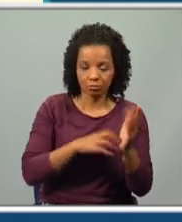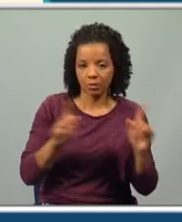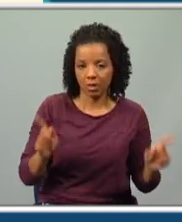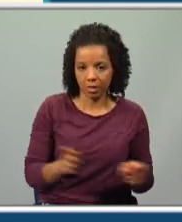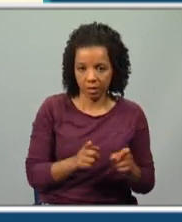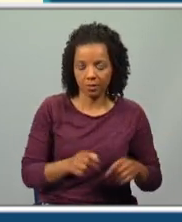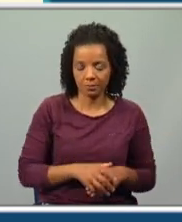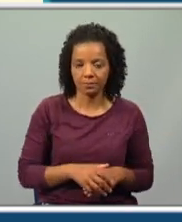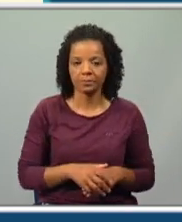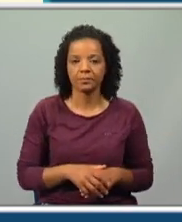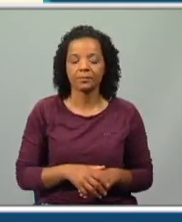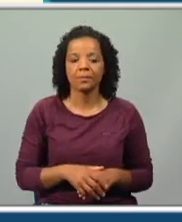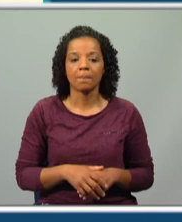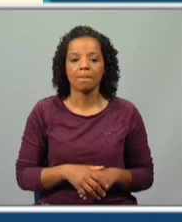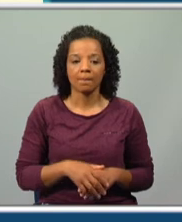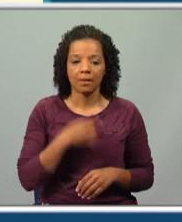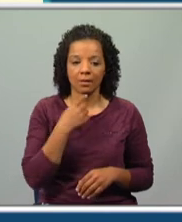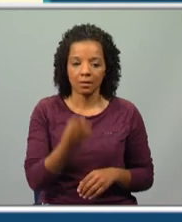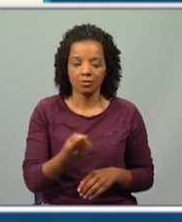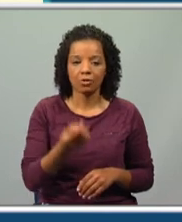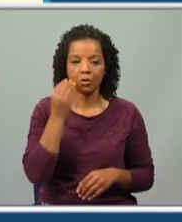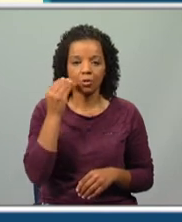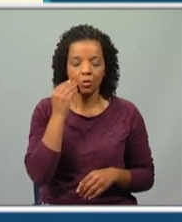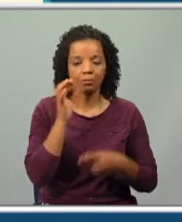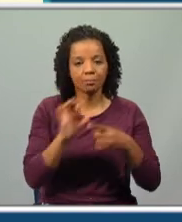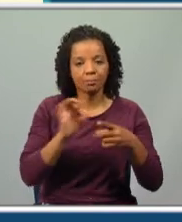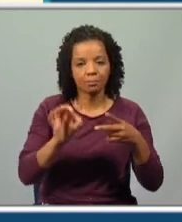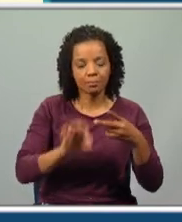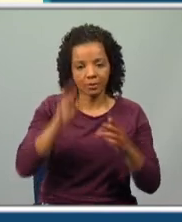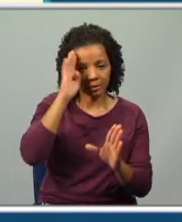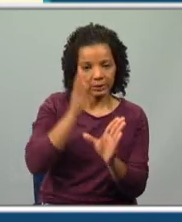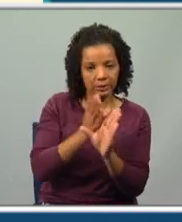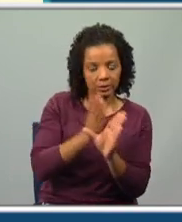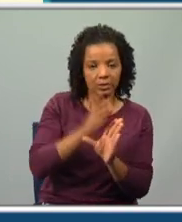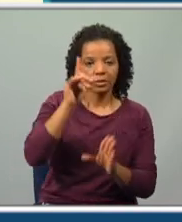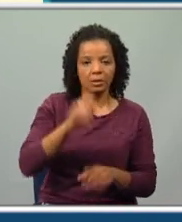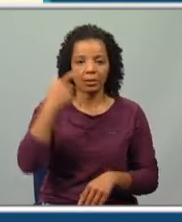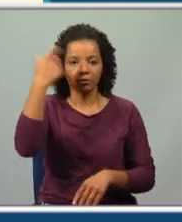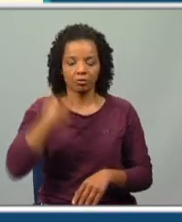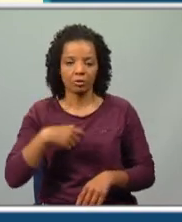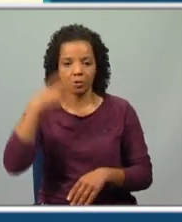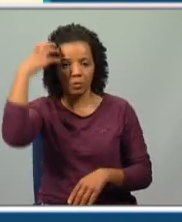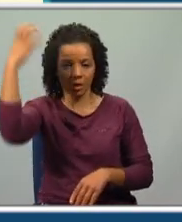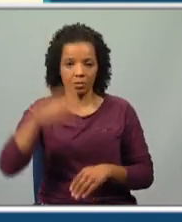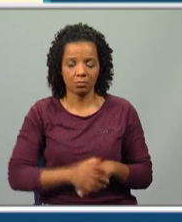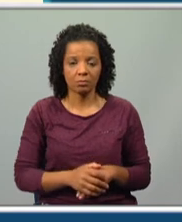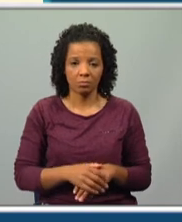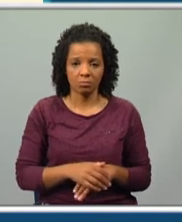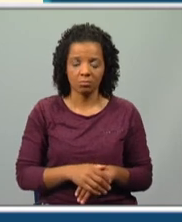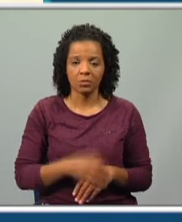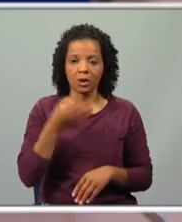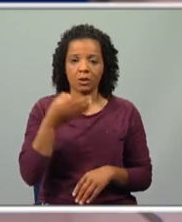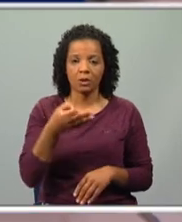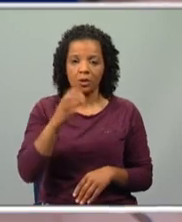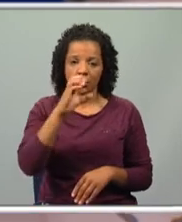excerto, nos dois parágrafos, elabora o retrato físico e psicológico do rei. E apenas com estes dois parágrafos nós conseguimos perceber